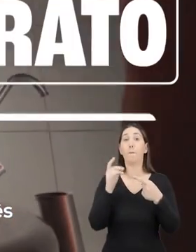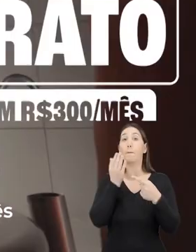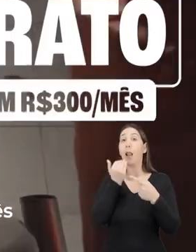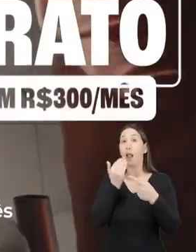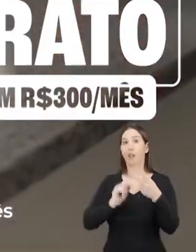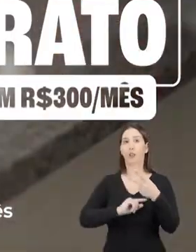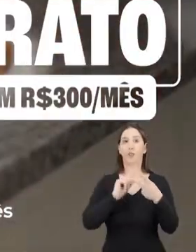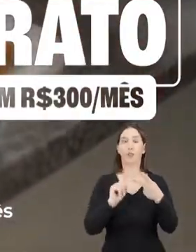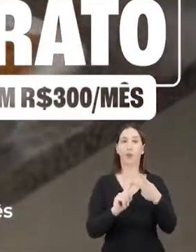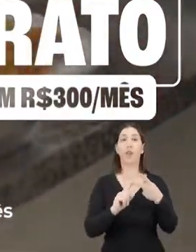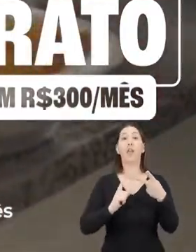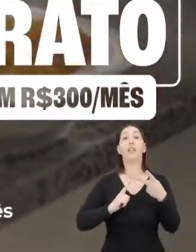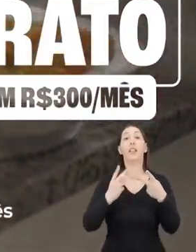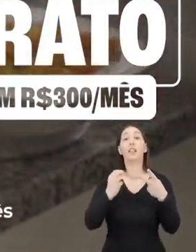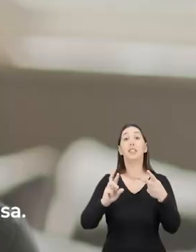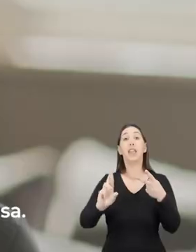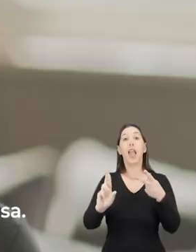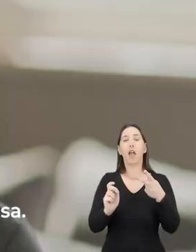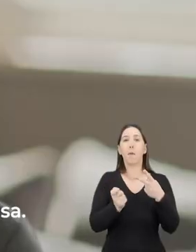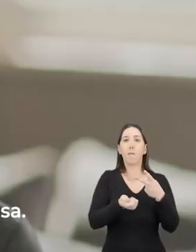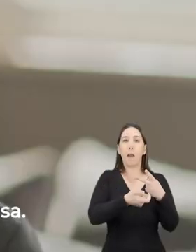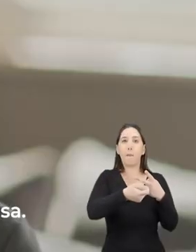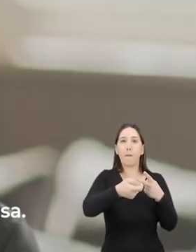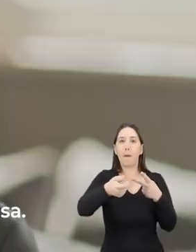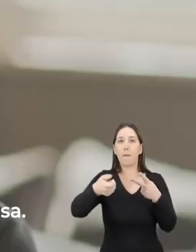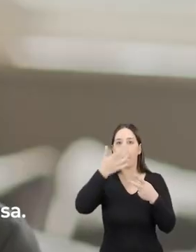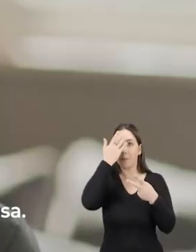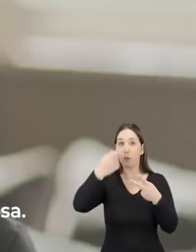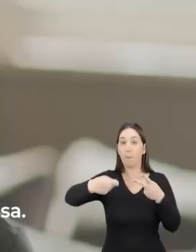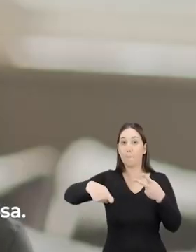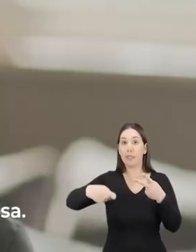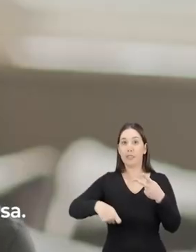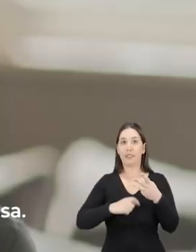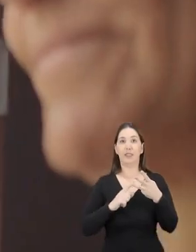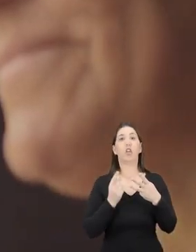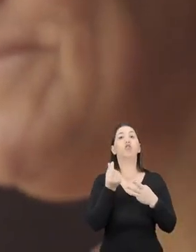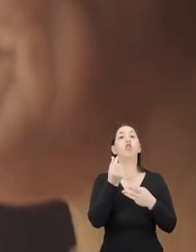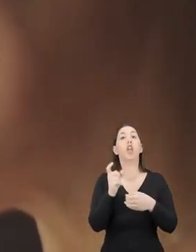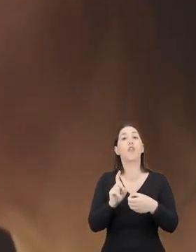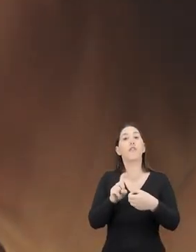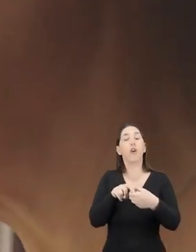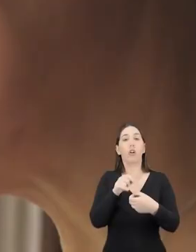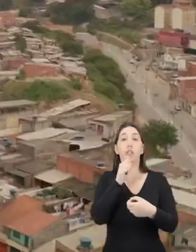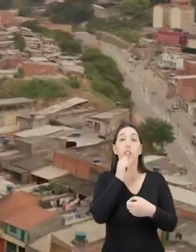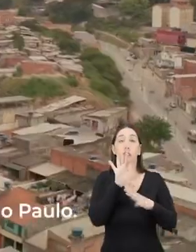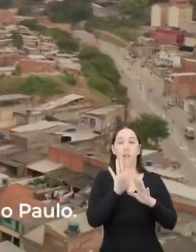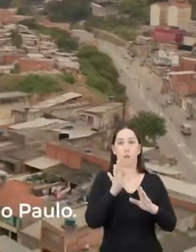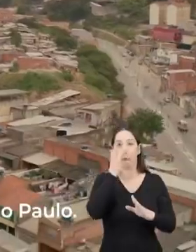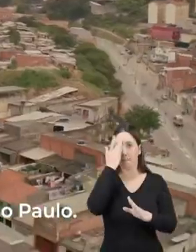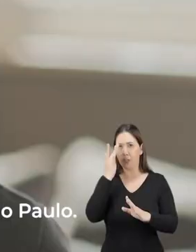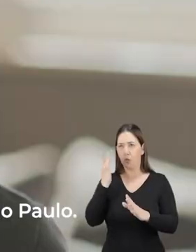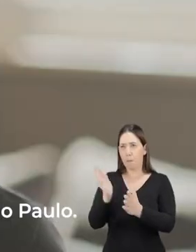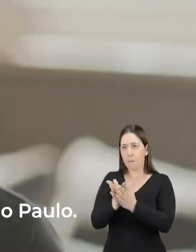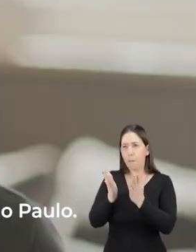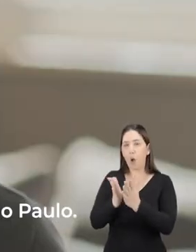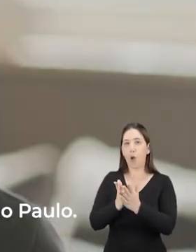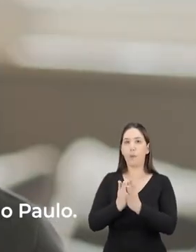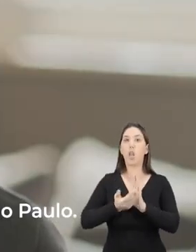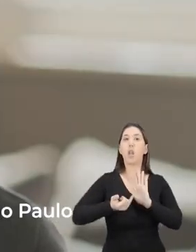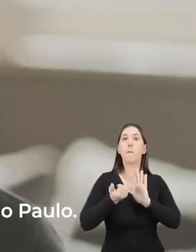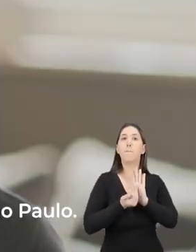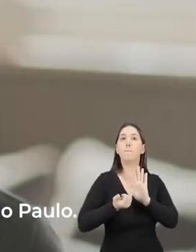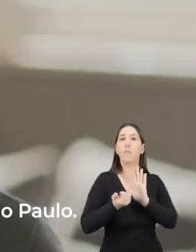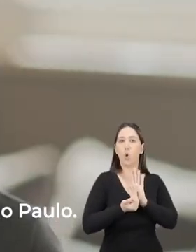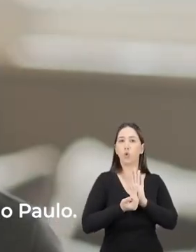cartão Bom Prato, com 300 reais por mês, para colocar comida na mesa de quem mais precisa. Vem o dinheiro de volta. A população mais pobre